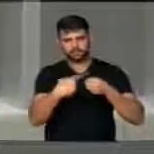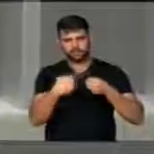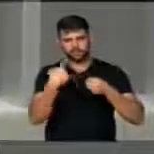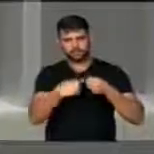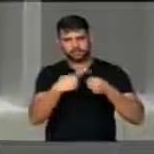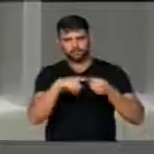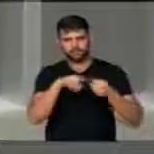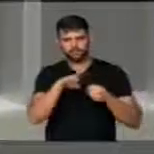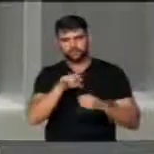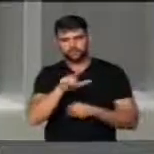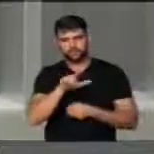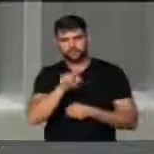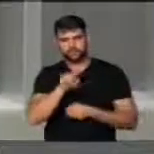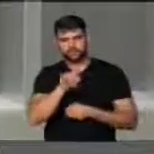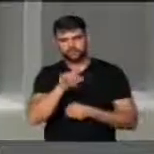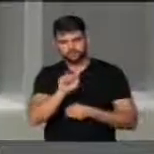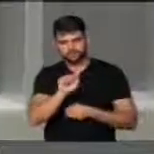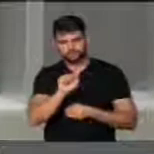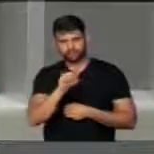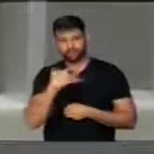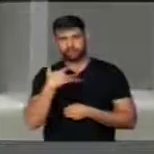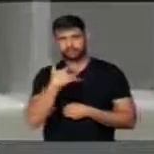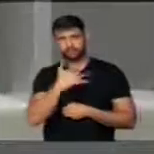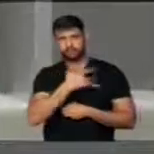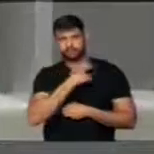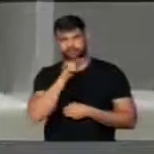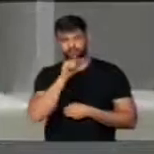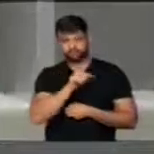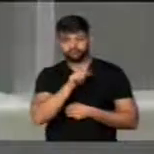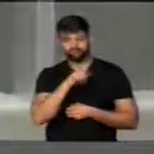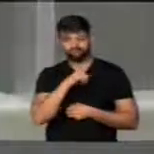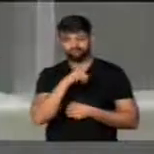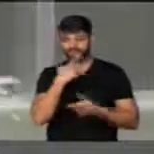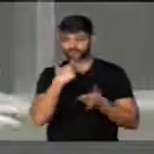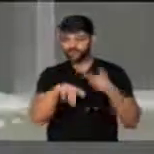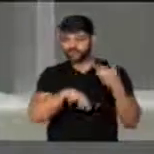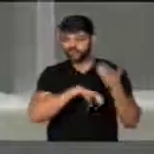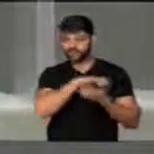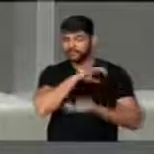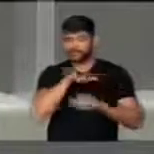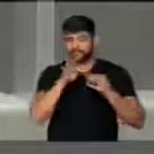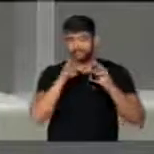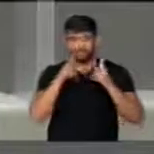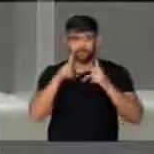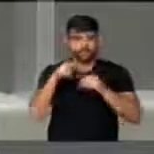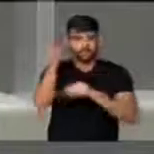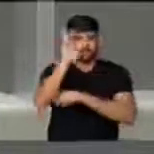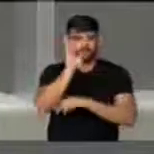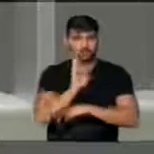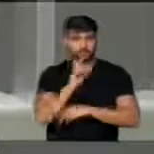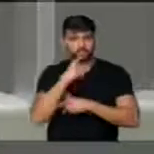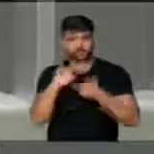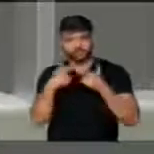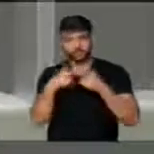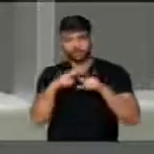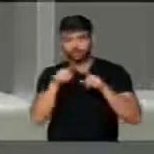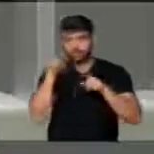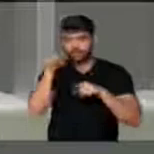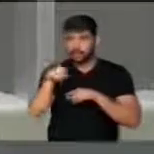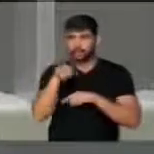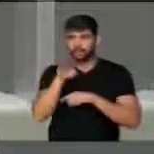cidade de Uberlândia. A saúde está um caos em todo o país, mas em